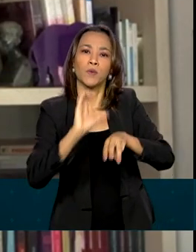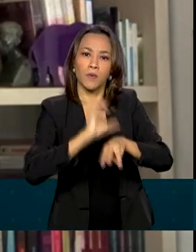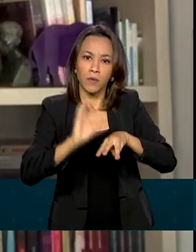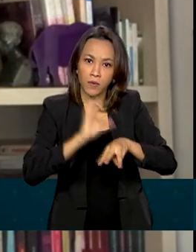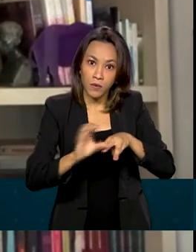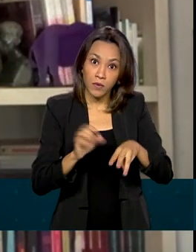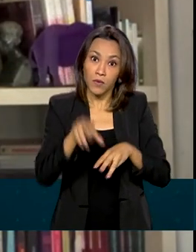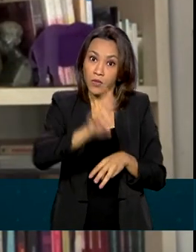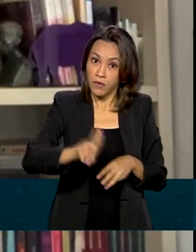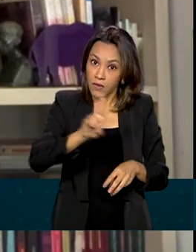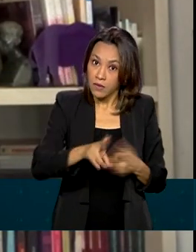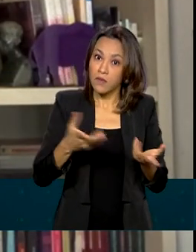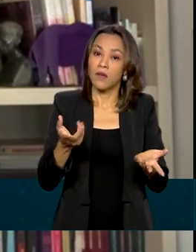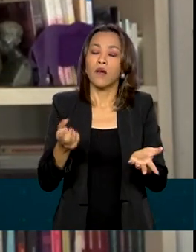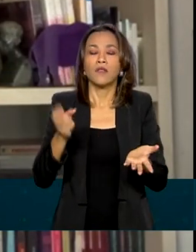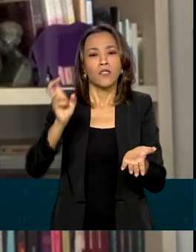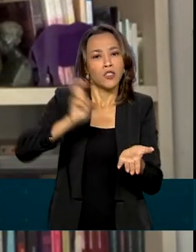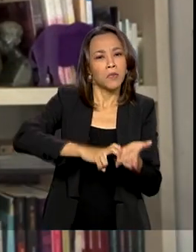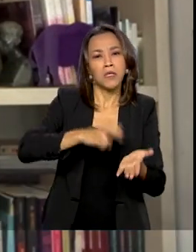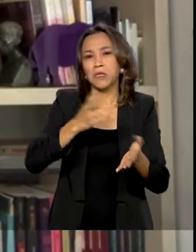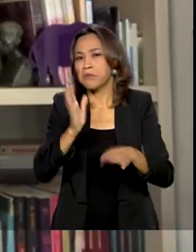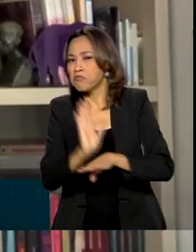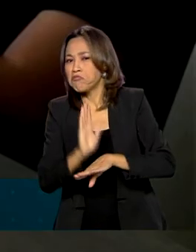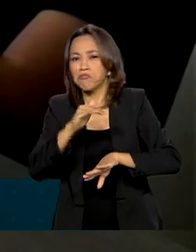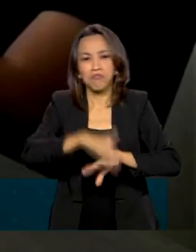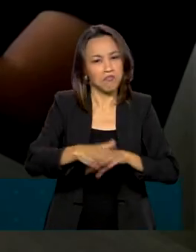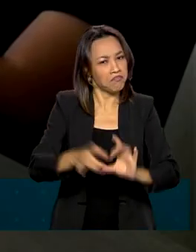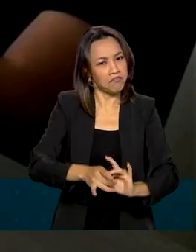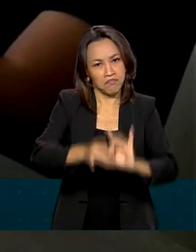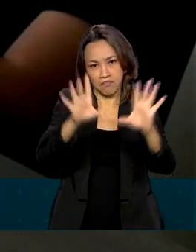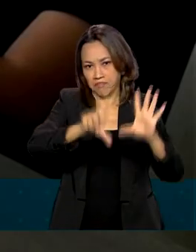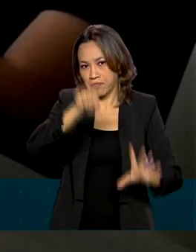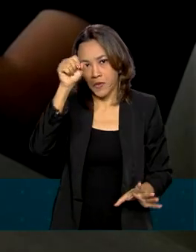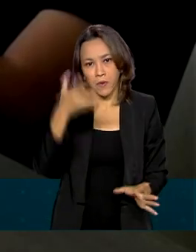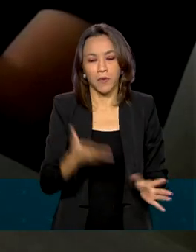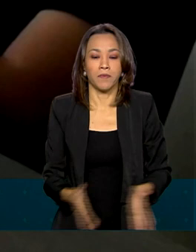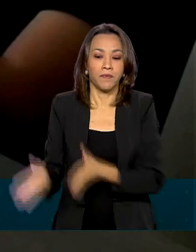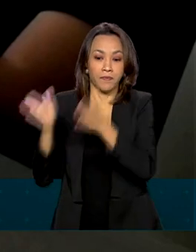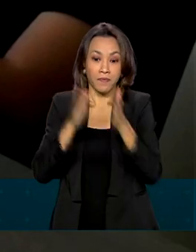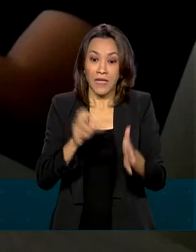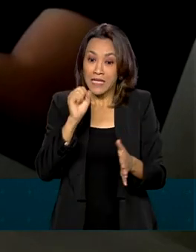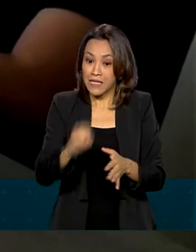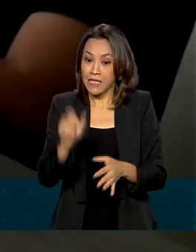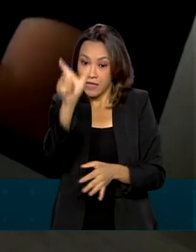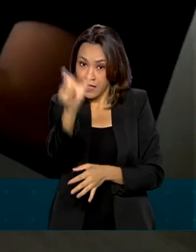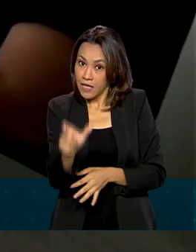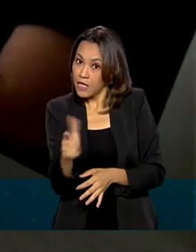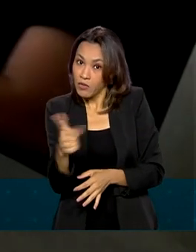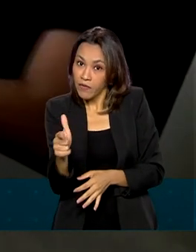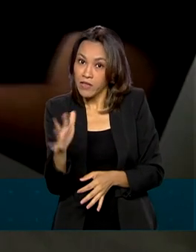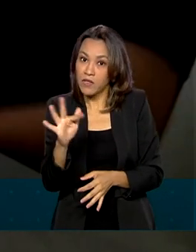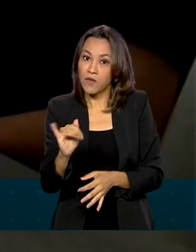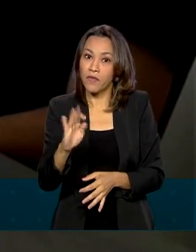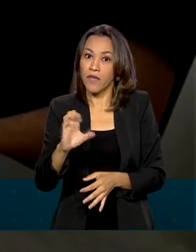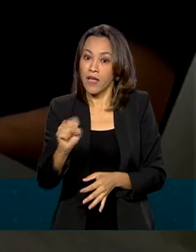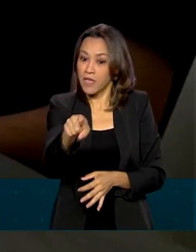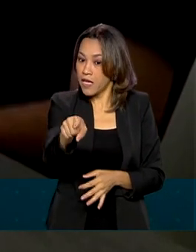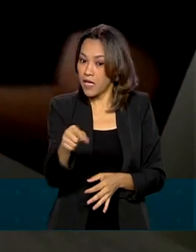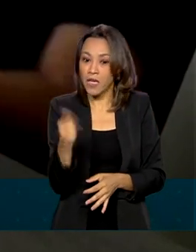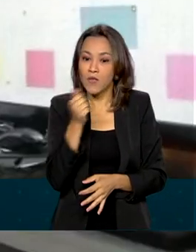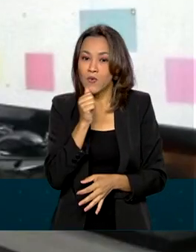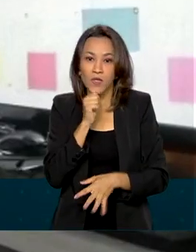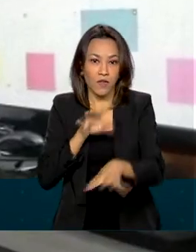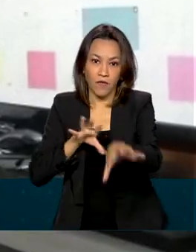instituições e turnos por ordem de preferência. Não fosse o FIES, Carlos não teria concluído o curso de